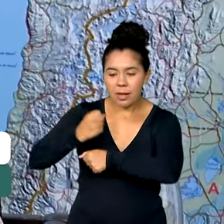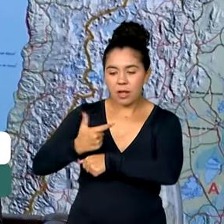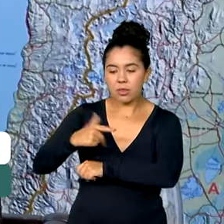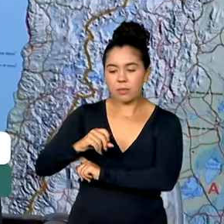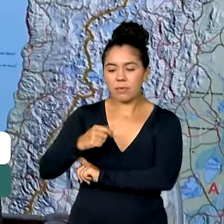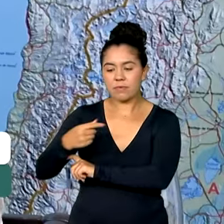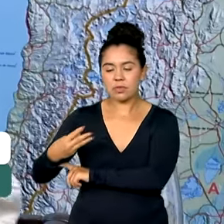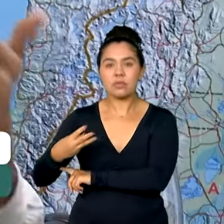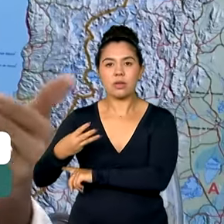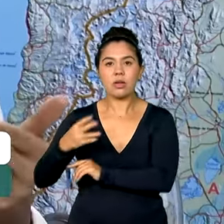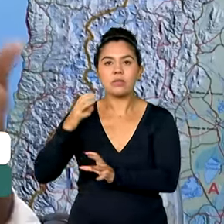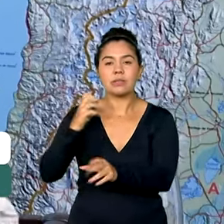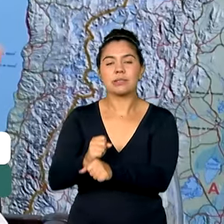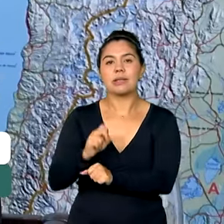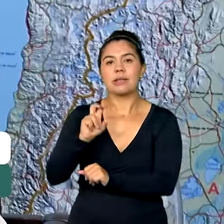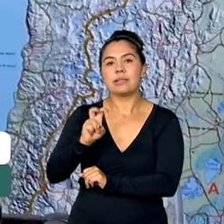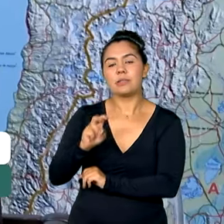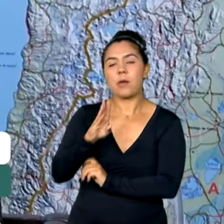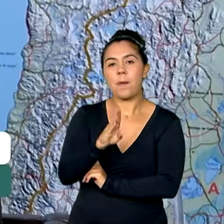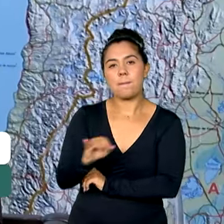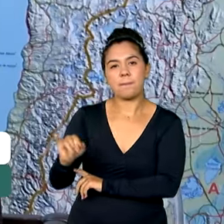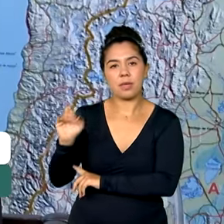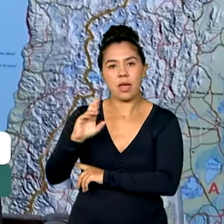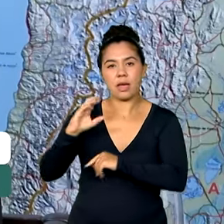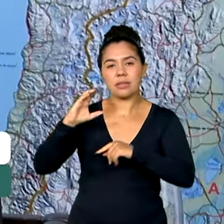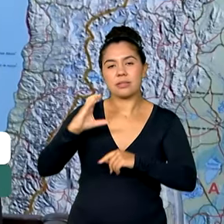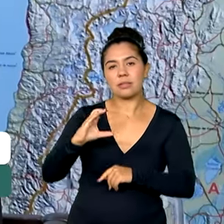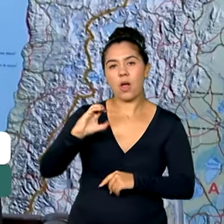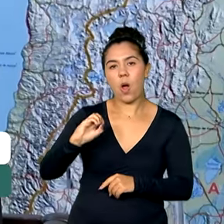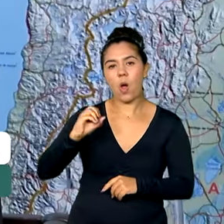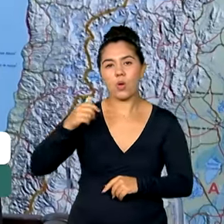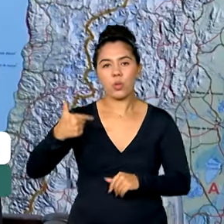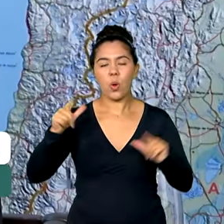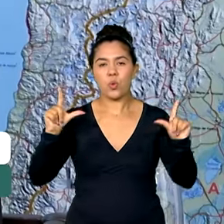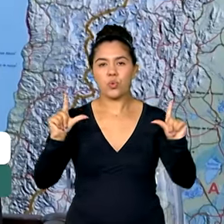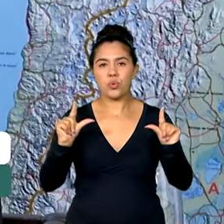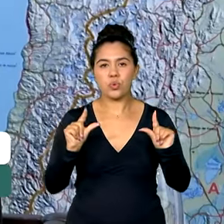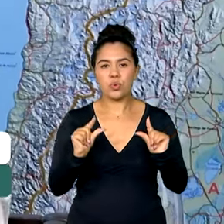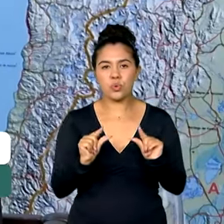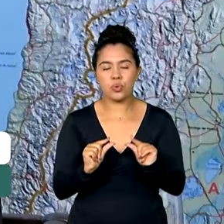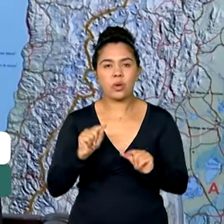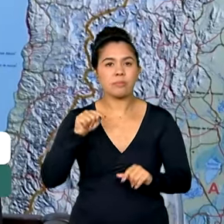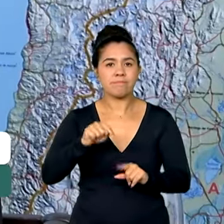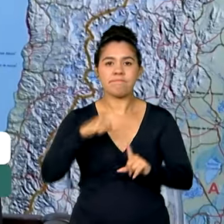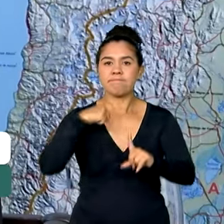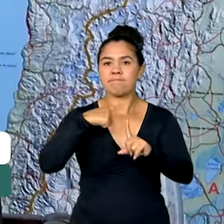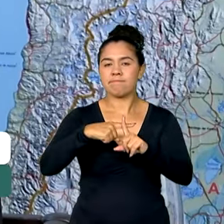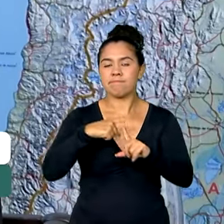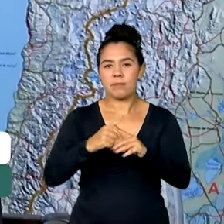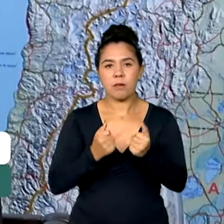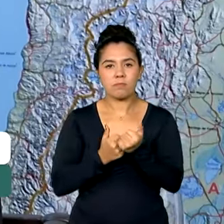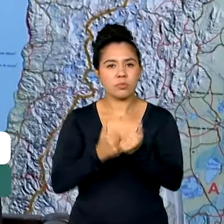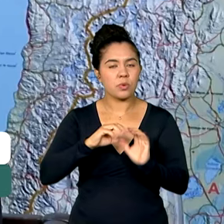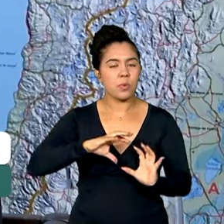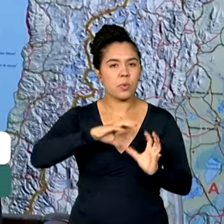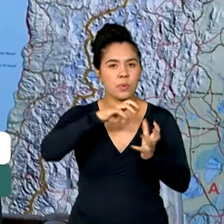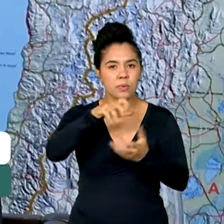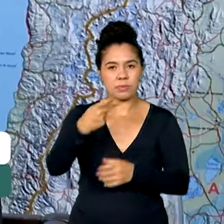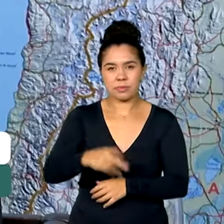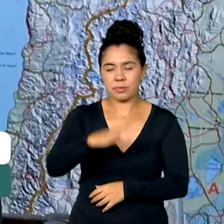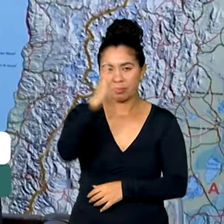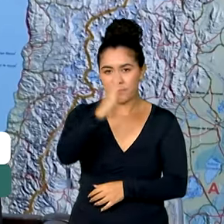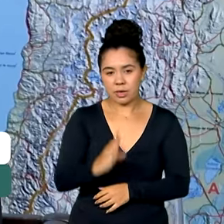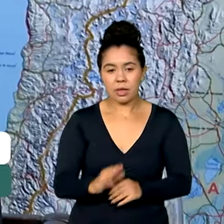evitado 5 bilhões de toneladas de CO2, a maior contribuição já dada no mundo até hoje por um país.